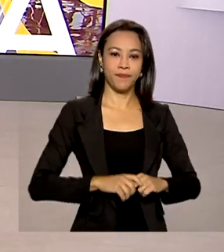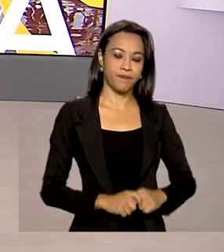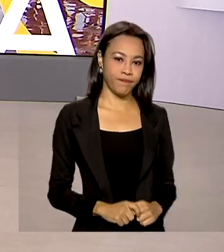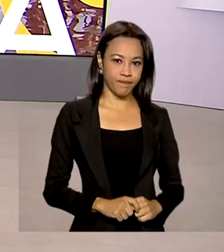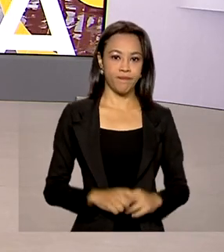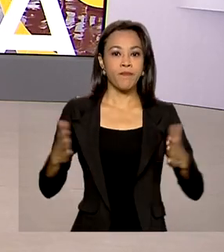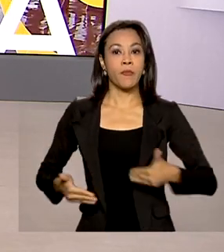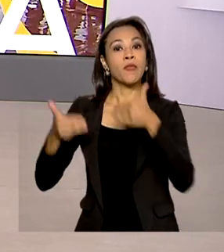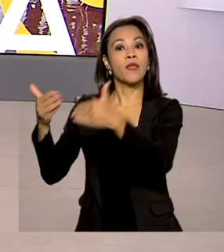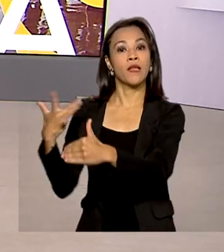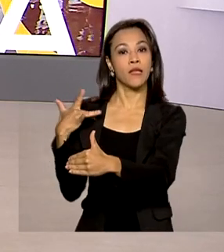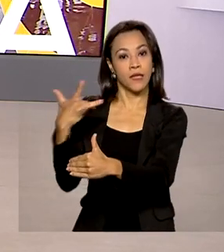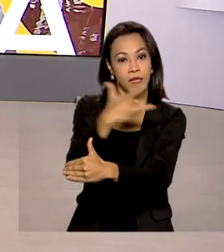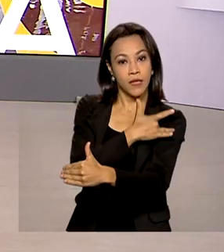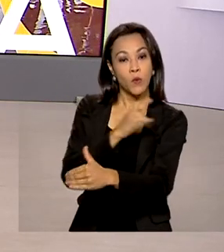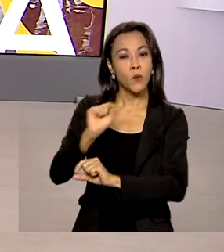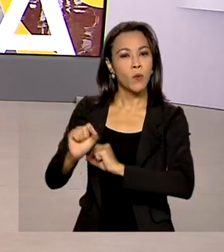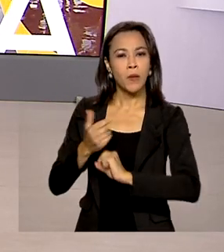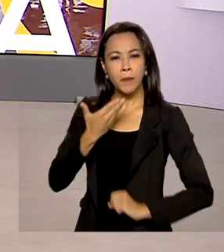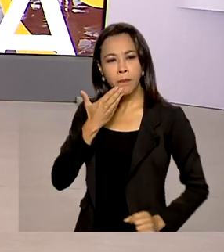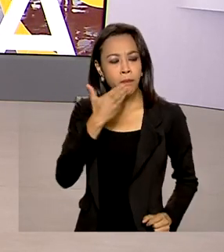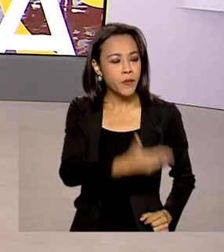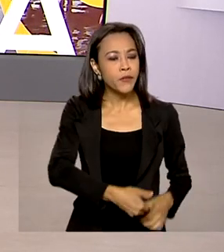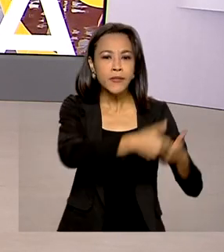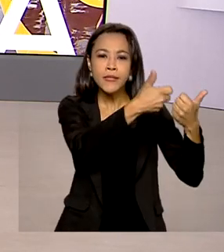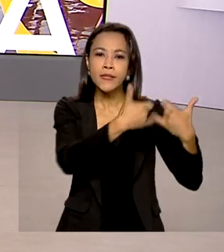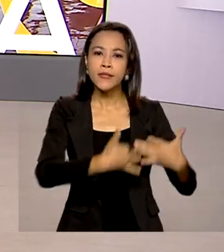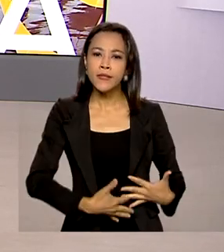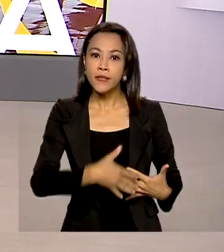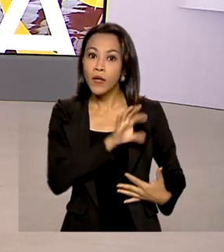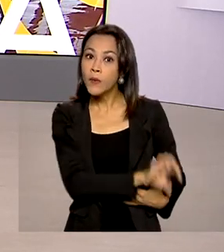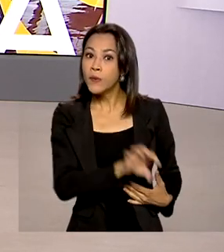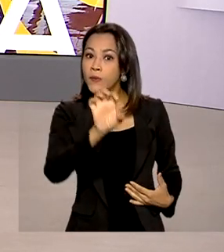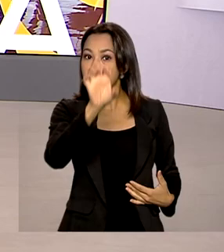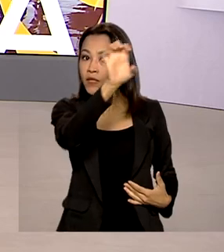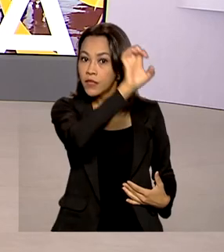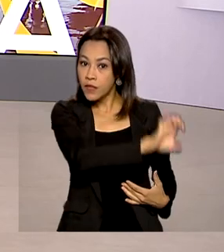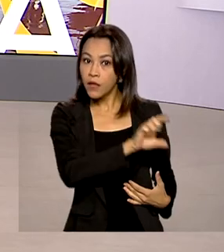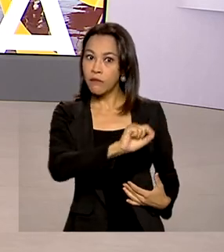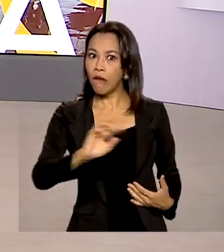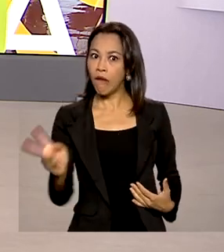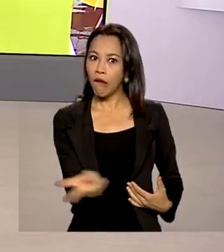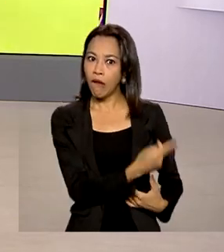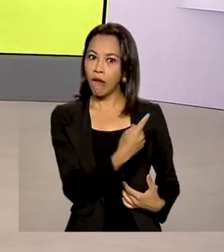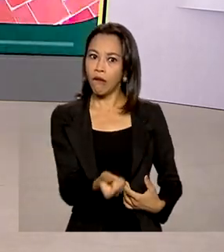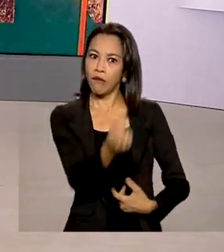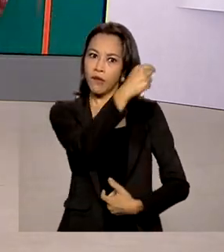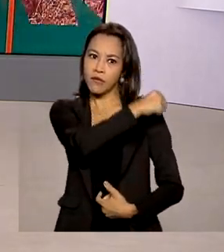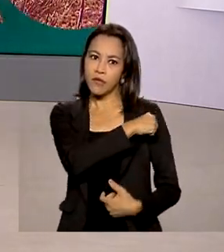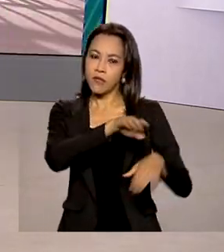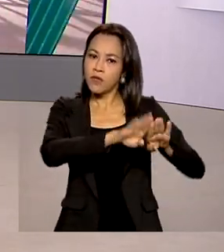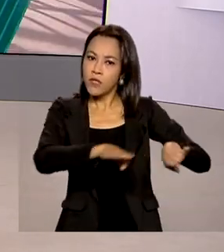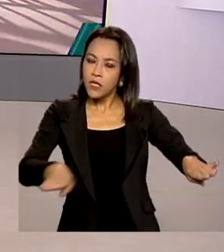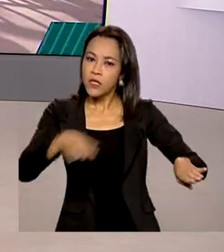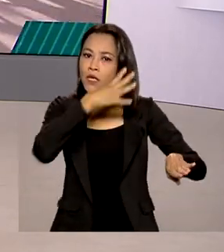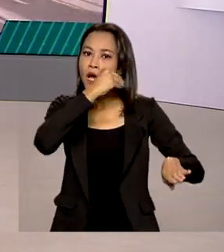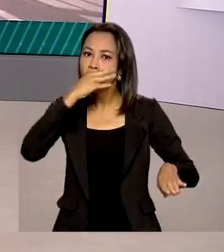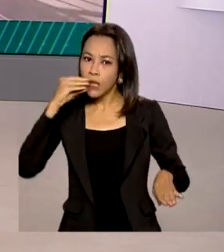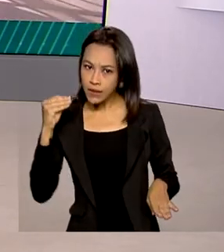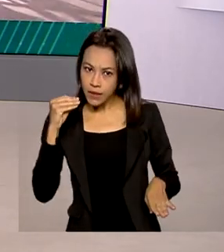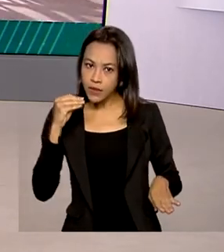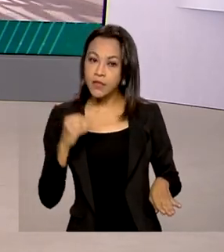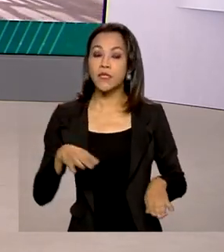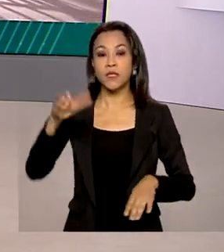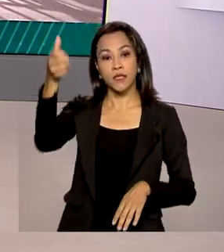O Ministério da Saúde pediu esclarecimentos aos estados sobre possíveis erros na vacinação de crianças e adolescentes.